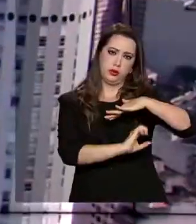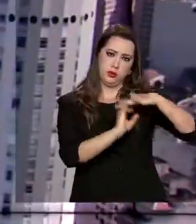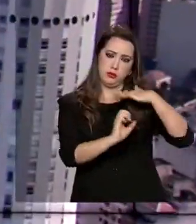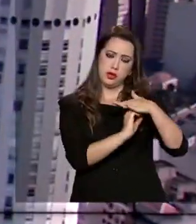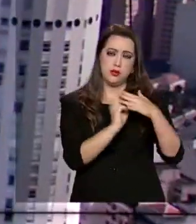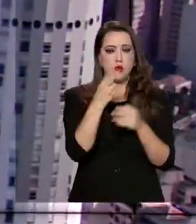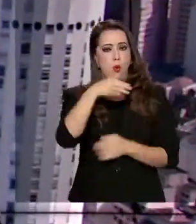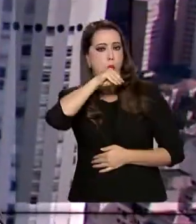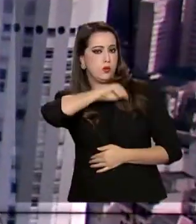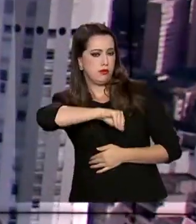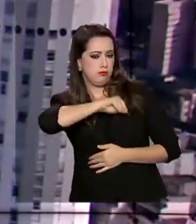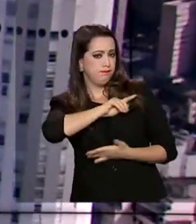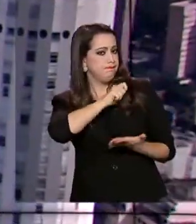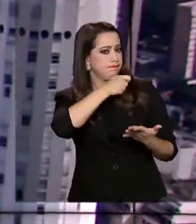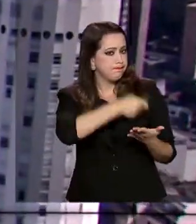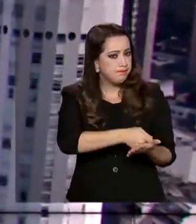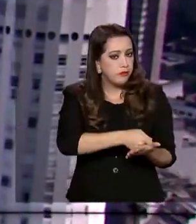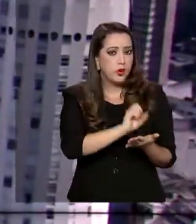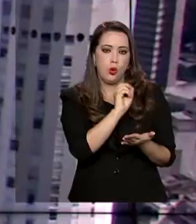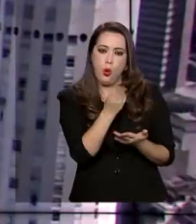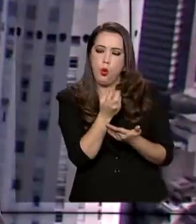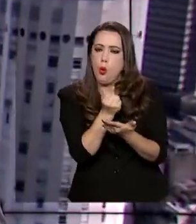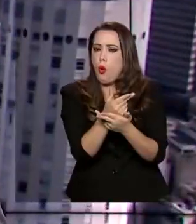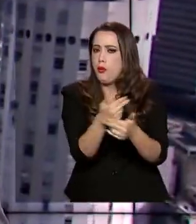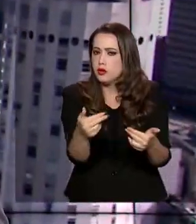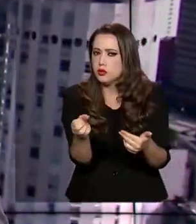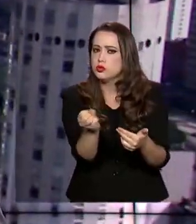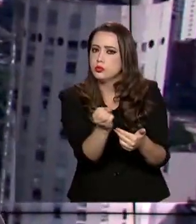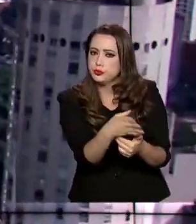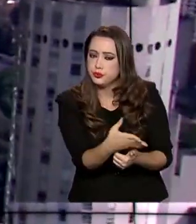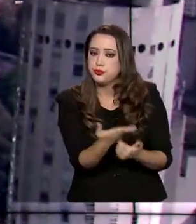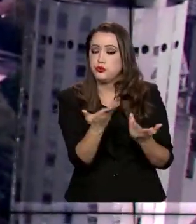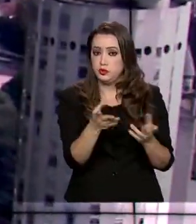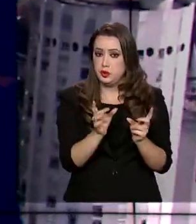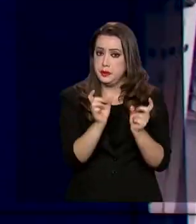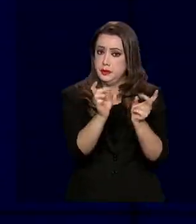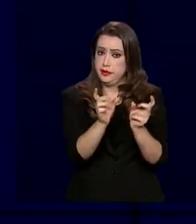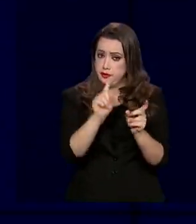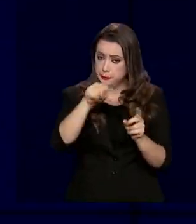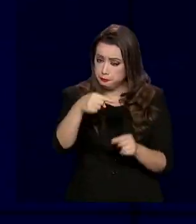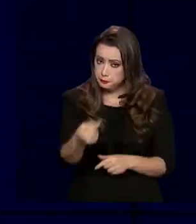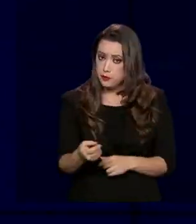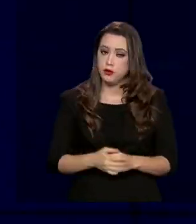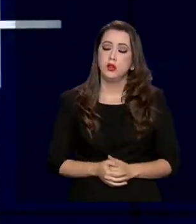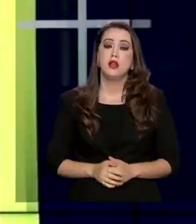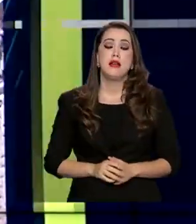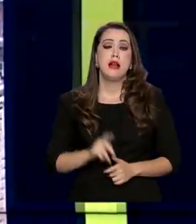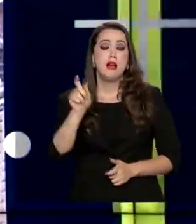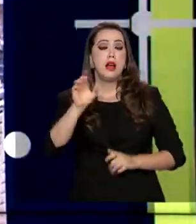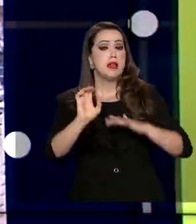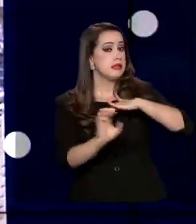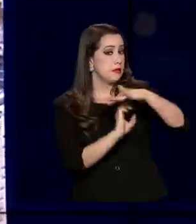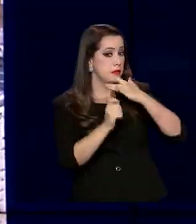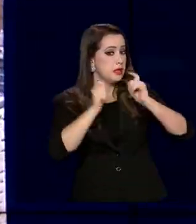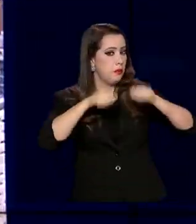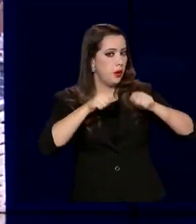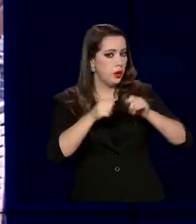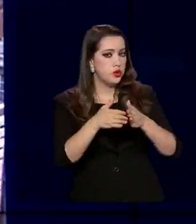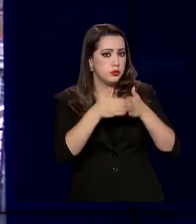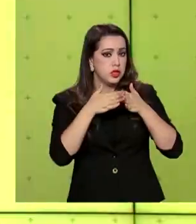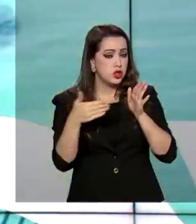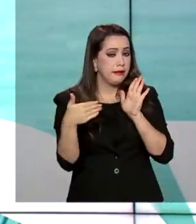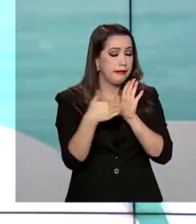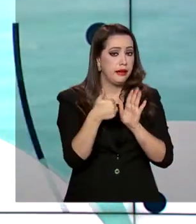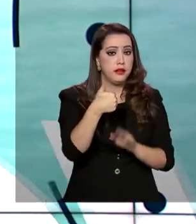de salário de empregados, compra de matérias-primas e mercadorias. Os empresários poderão solicitar o crédito de até R$ 10 milhões